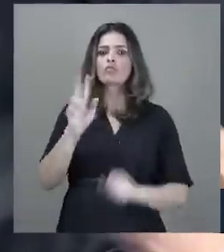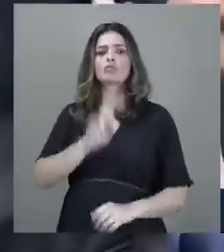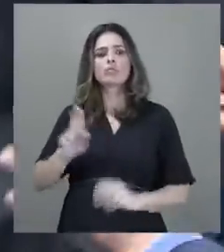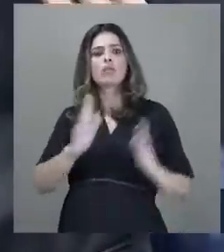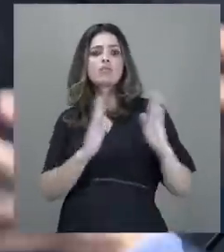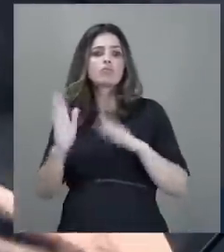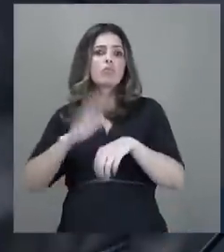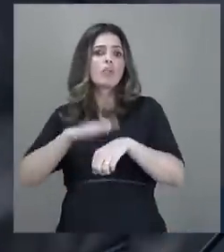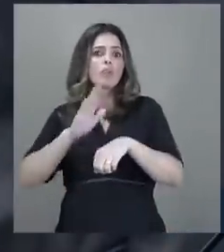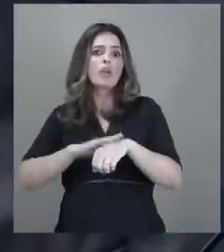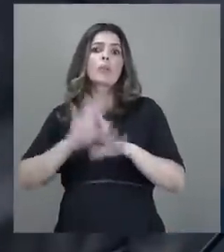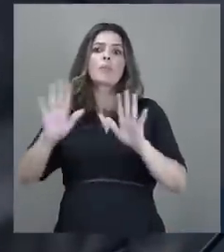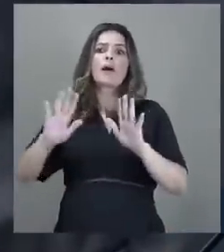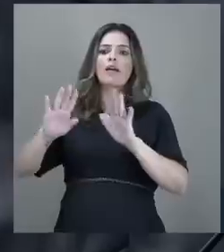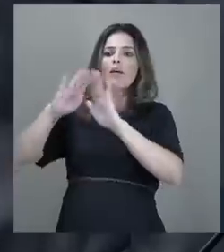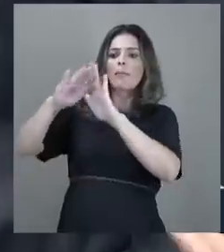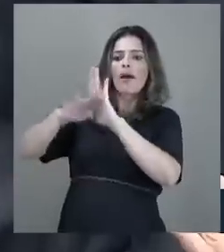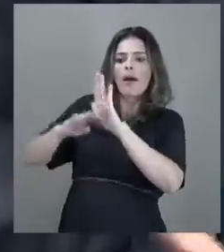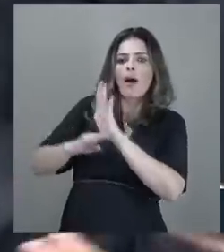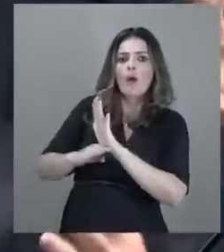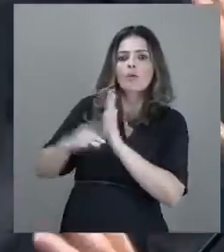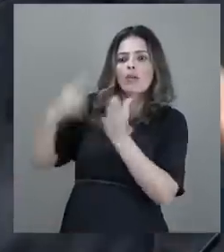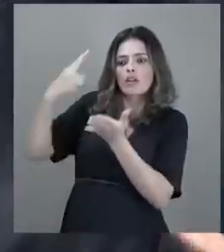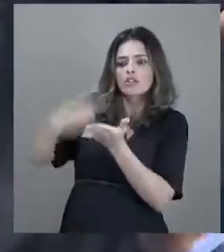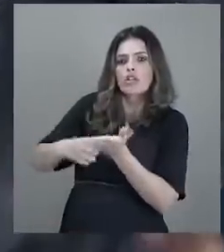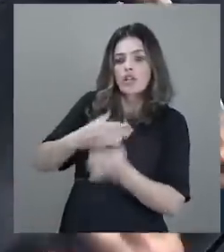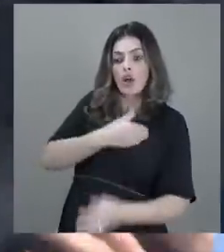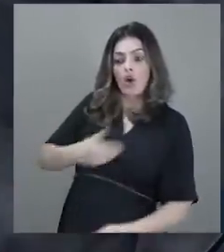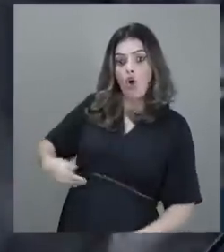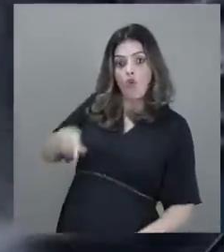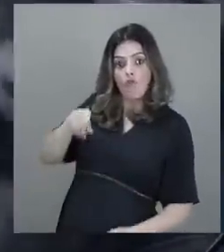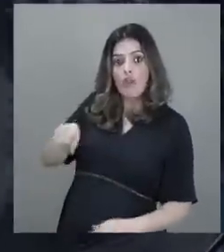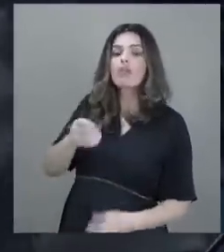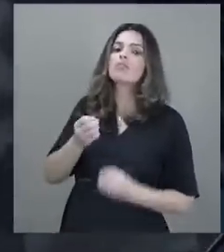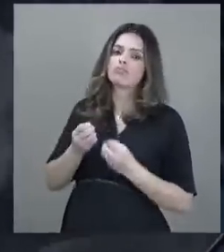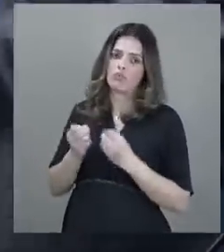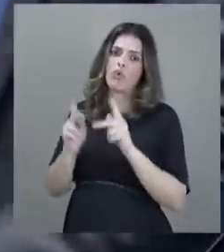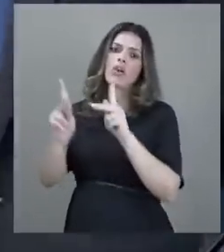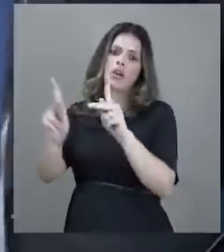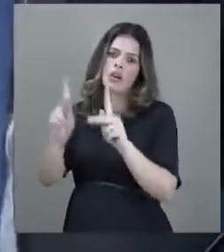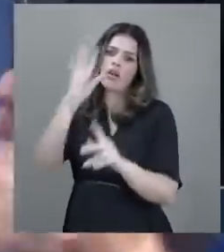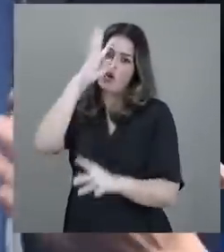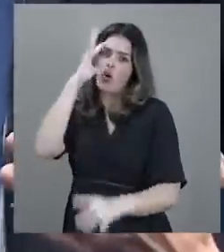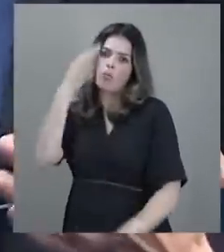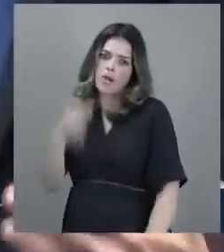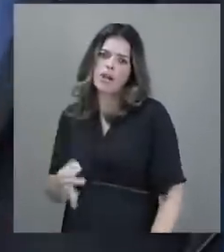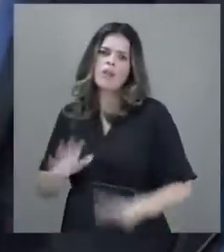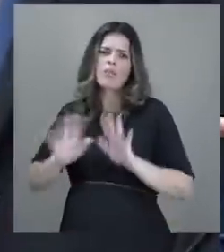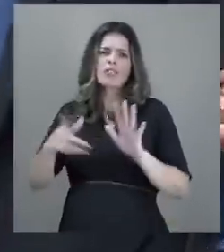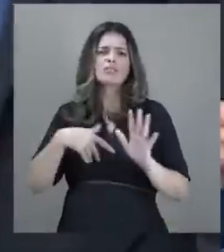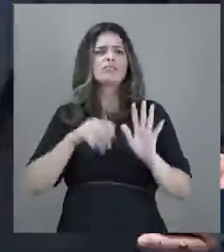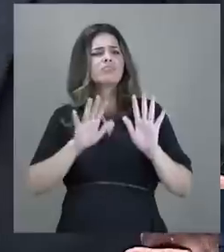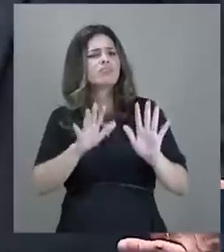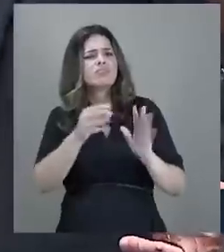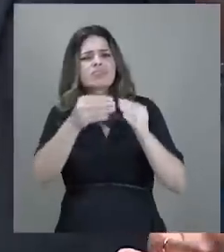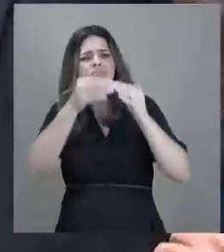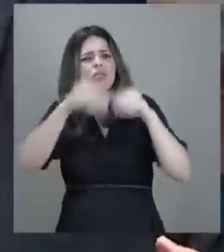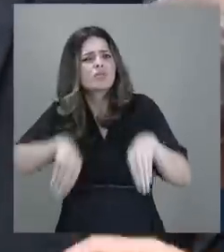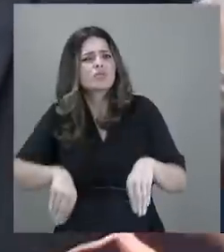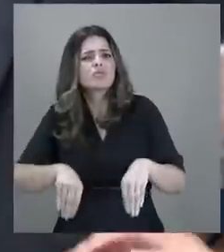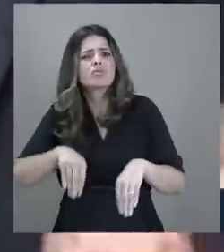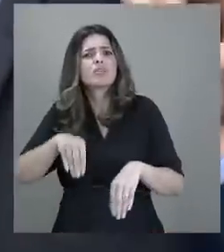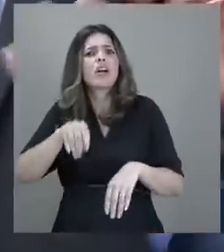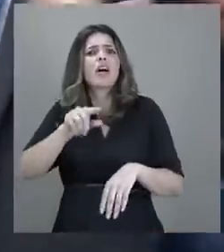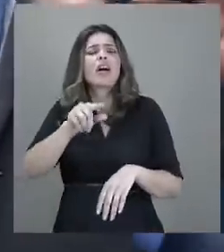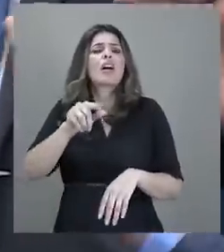Obstruir em pautas e agendas do governo é razoável, é compreensível. Agora, prejudicar mais